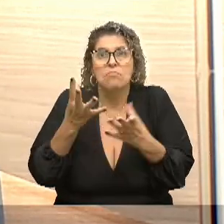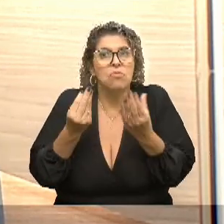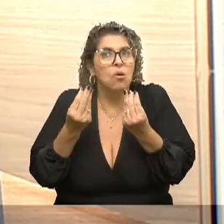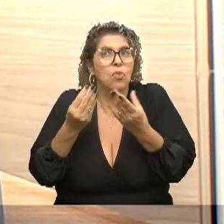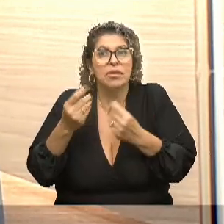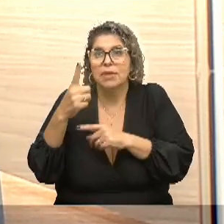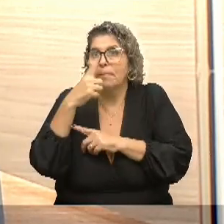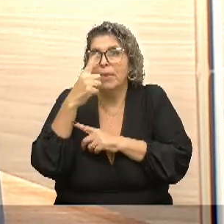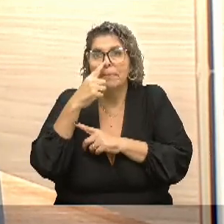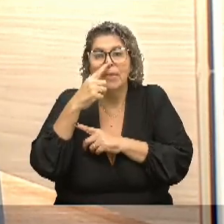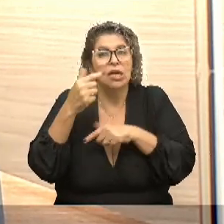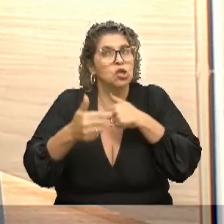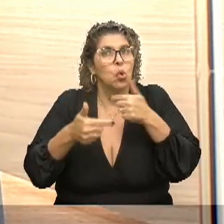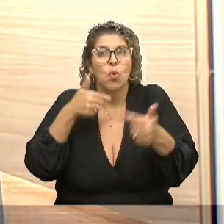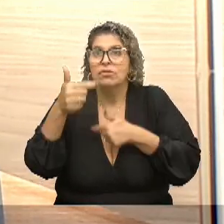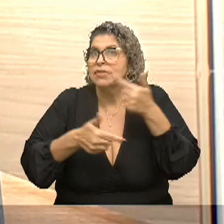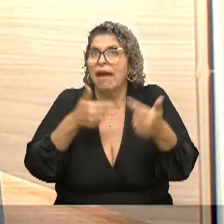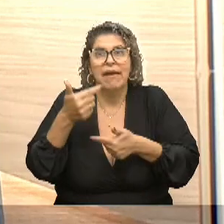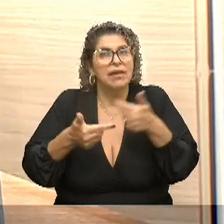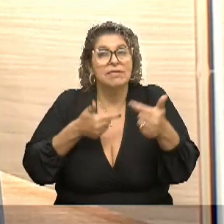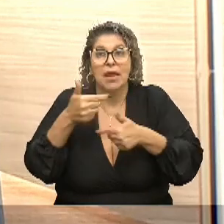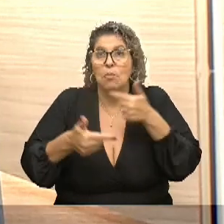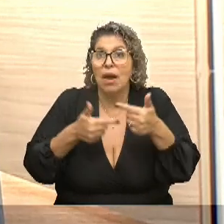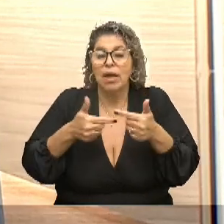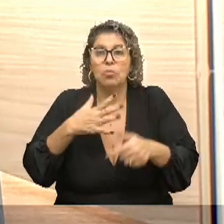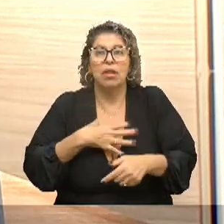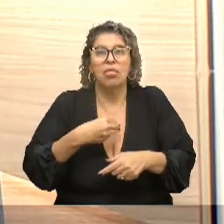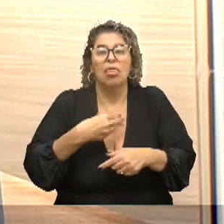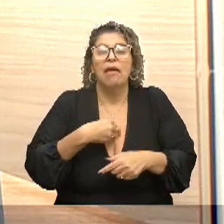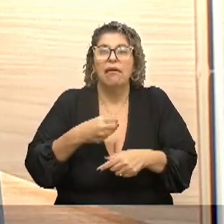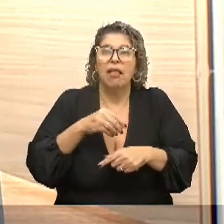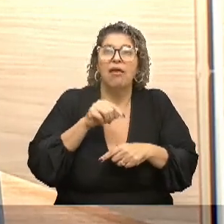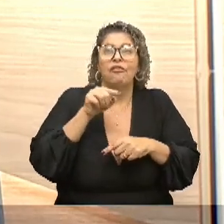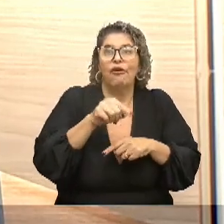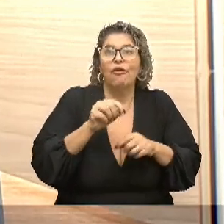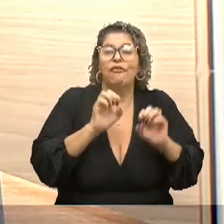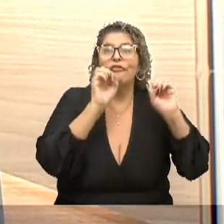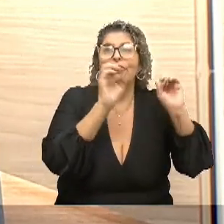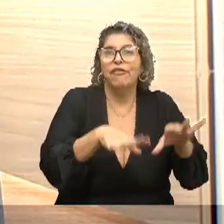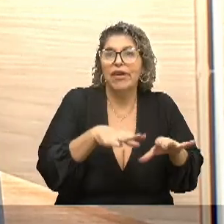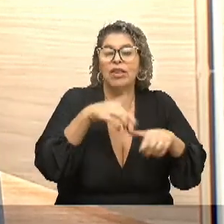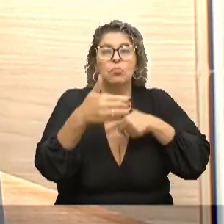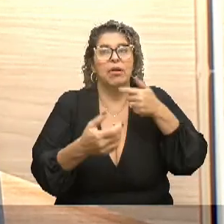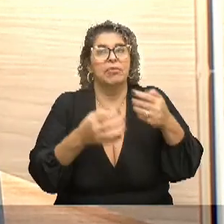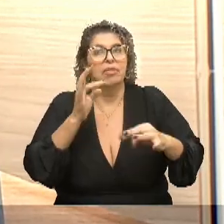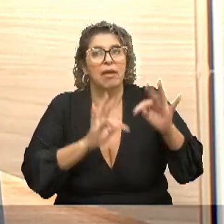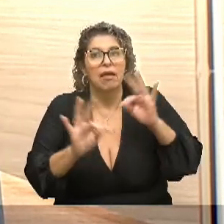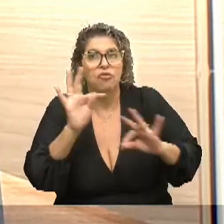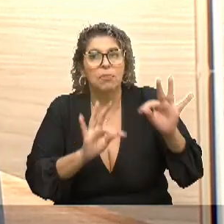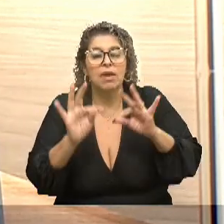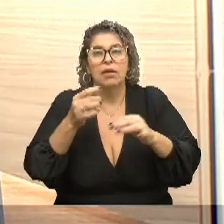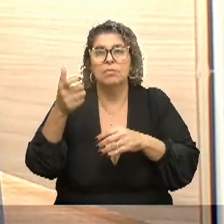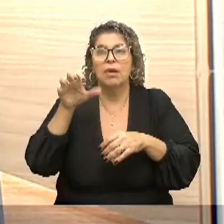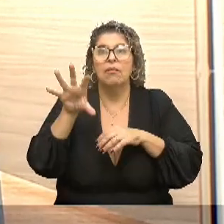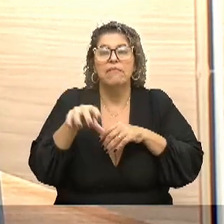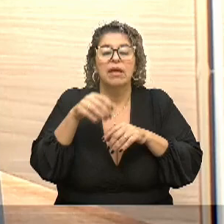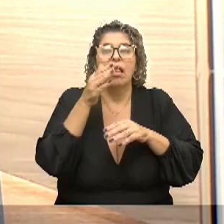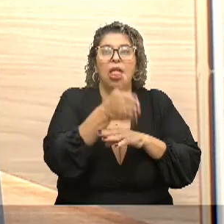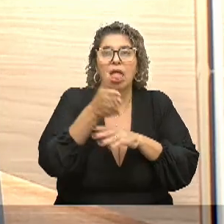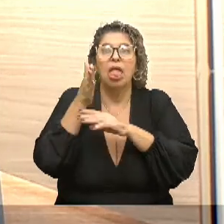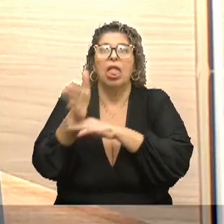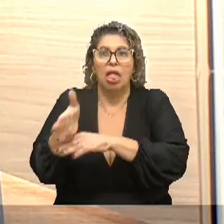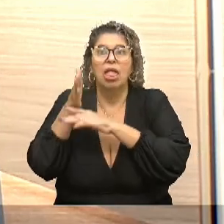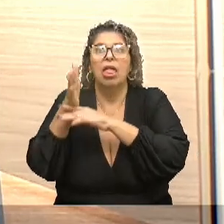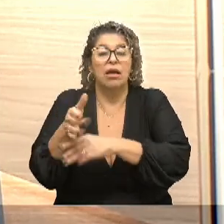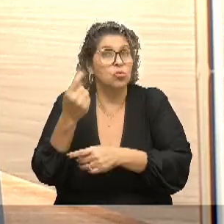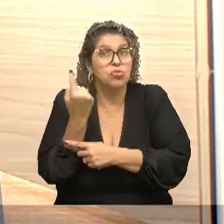Muitas mães não conseguem trabalhar justamente porque elas têm que levar o filho para atendimento num espaço, no outro, e no outro, e no outro. Isso não está